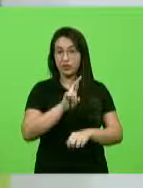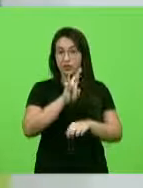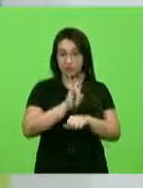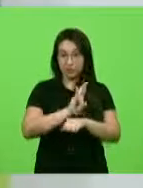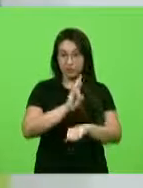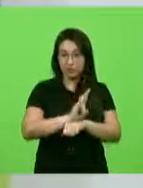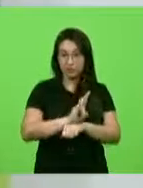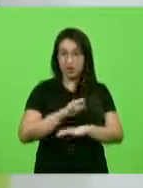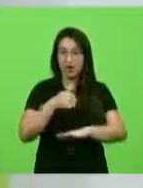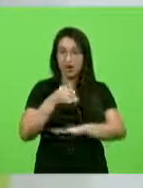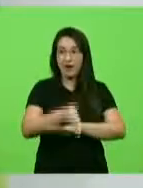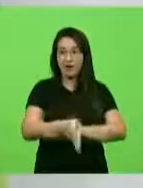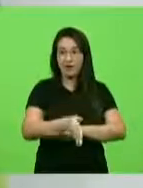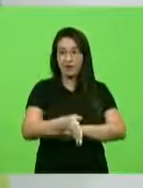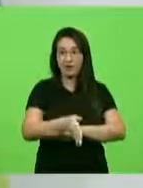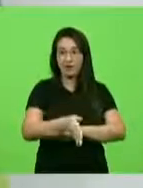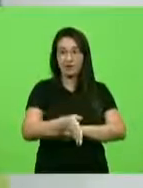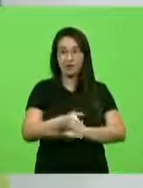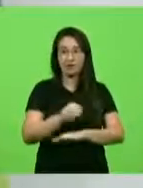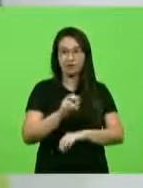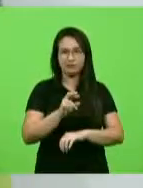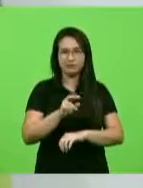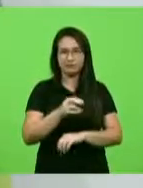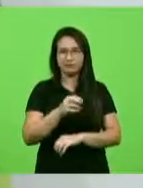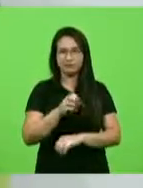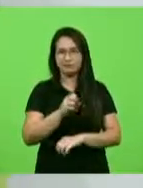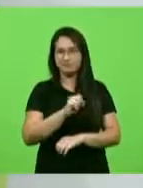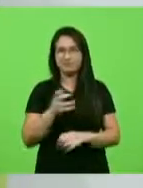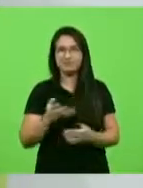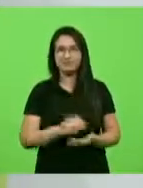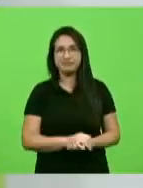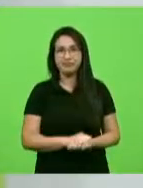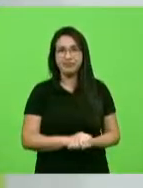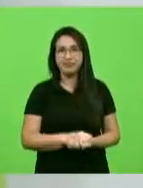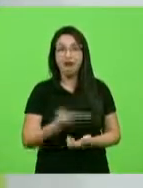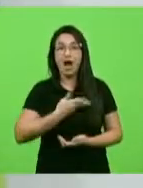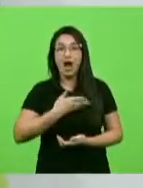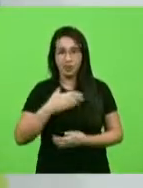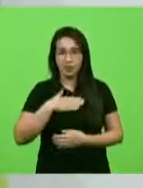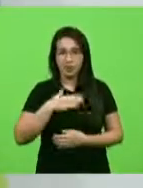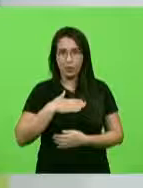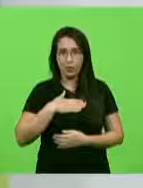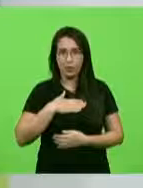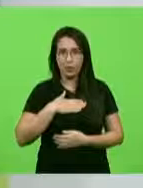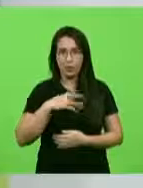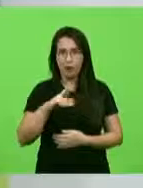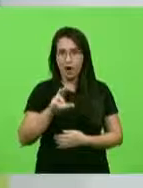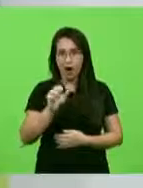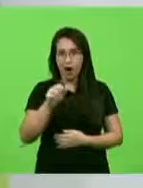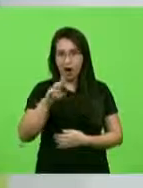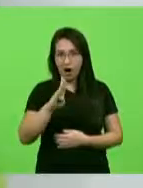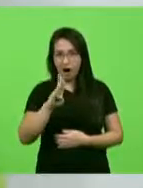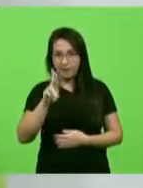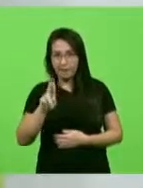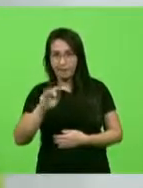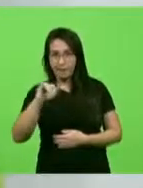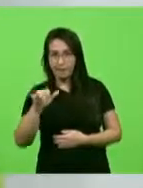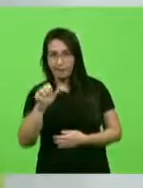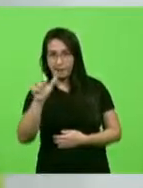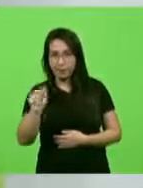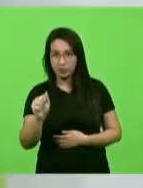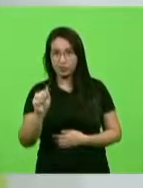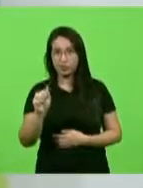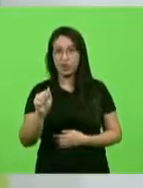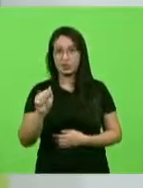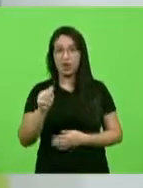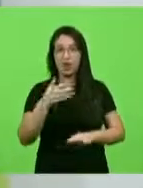eu acompanhei um carreteiro lá durante todo o percurso um amigo meu o Rabuja vereador também da cidade de Lontras entrei dentro